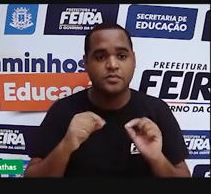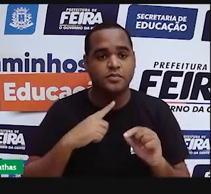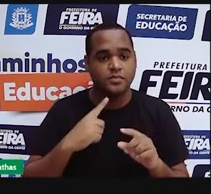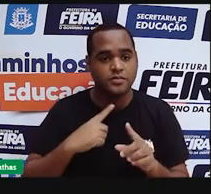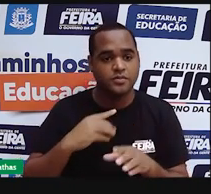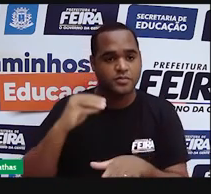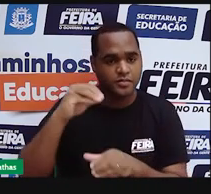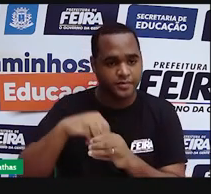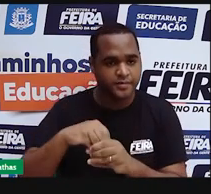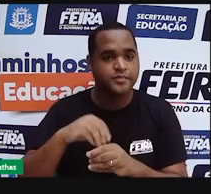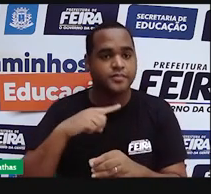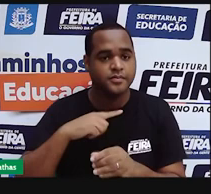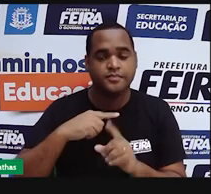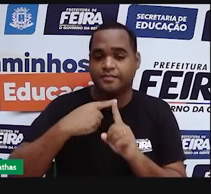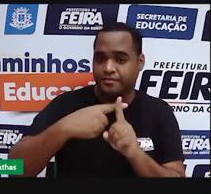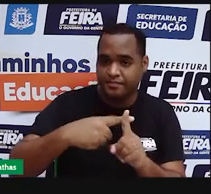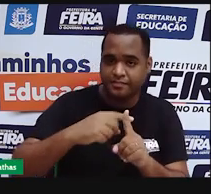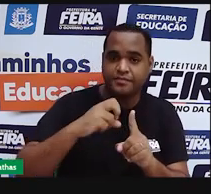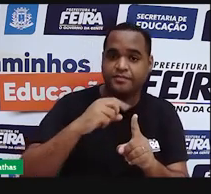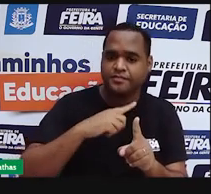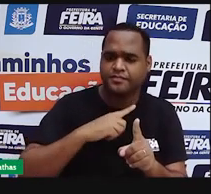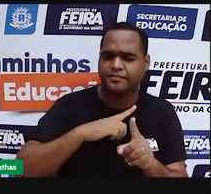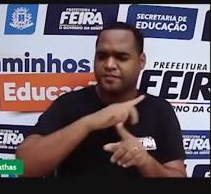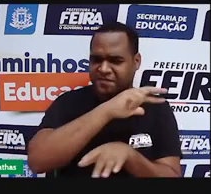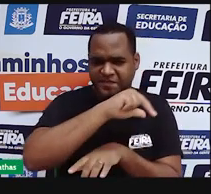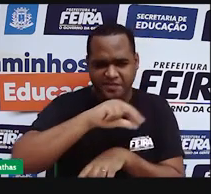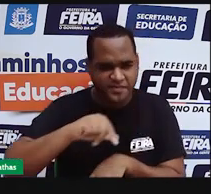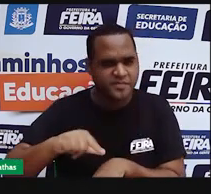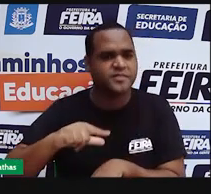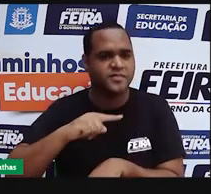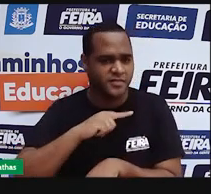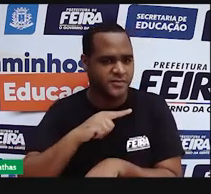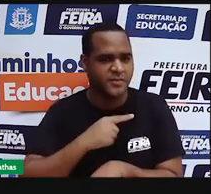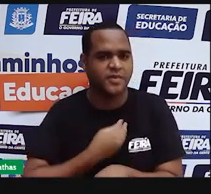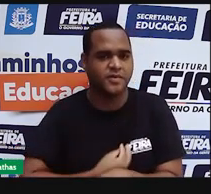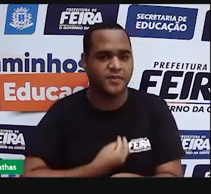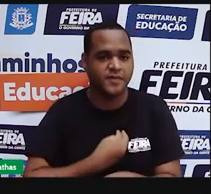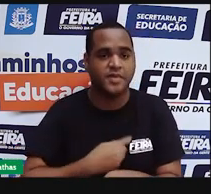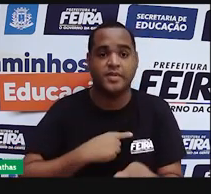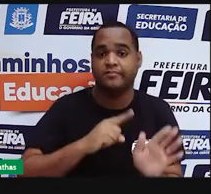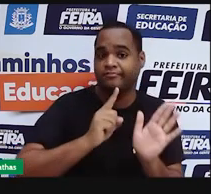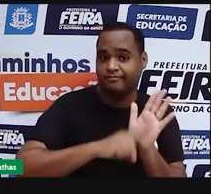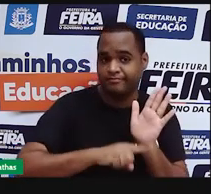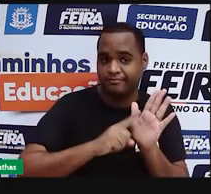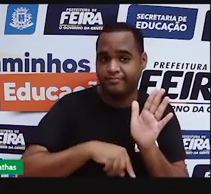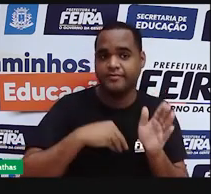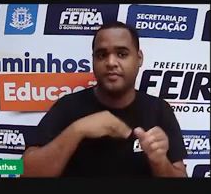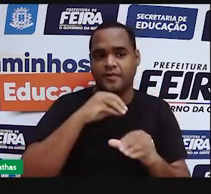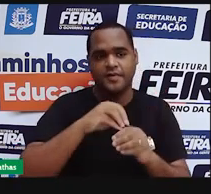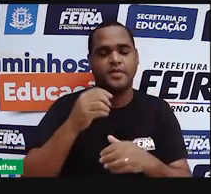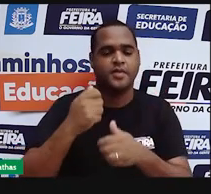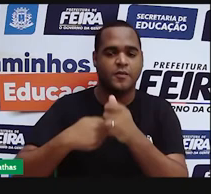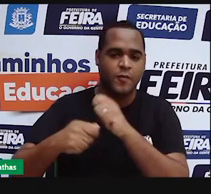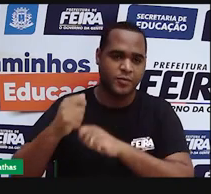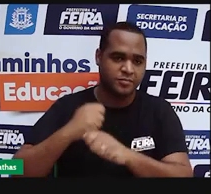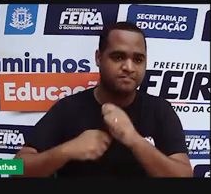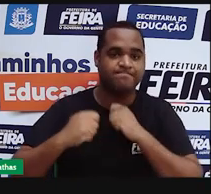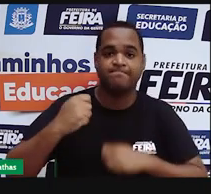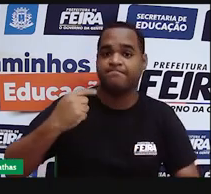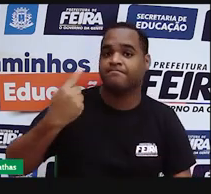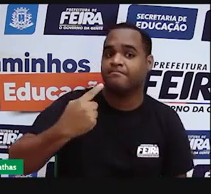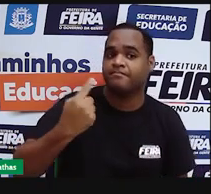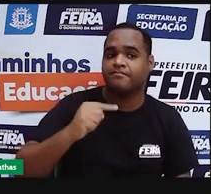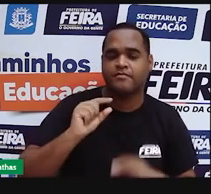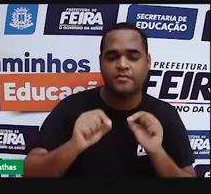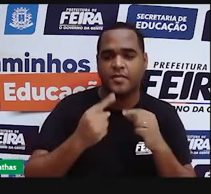partícula maior com carga positiva e várias partículas menores com cargas negativas ali no átomo. Foi o a